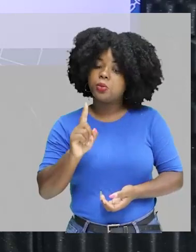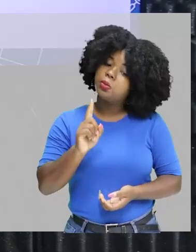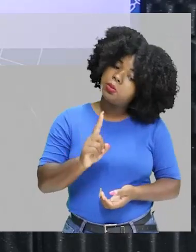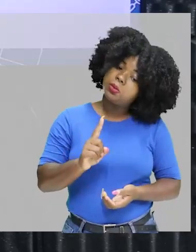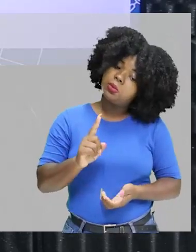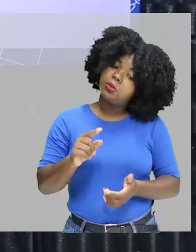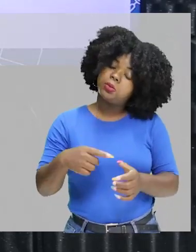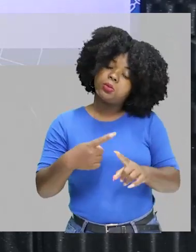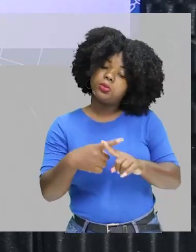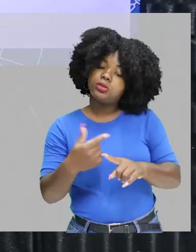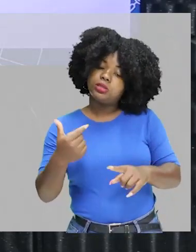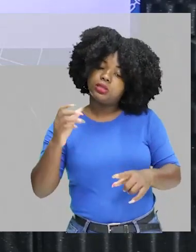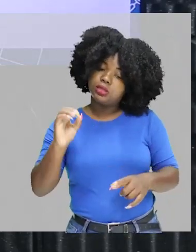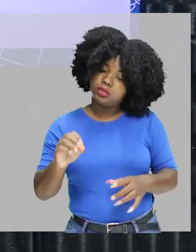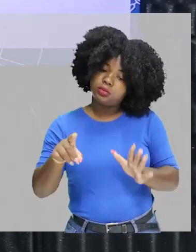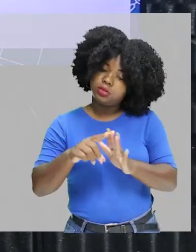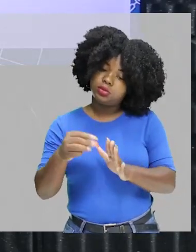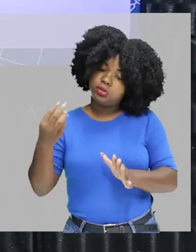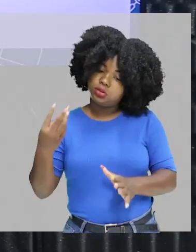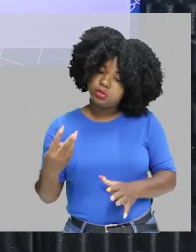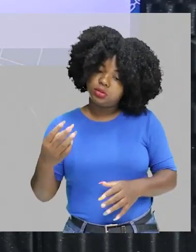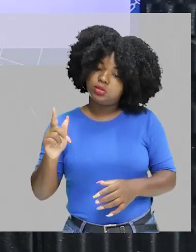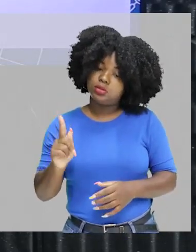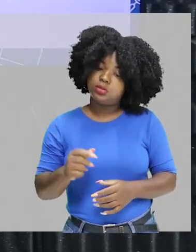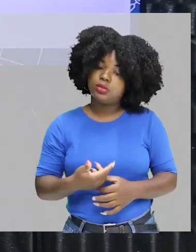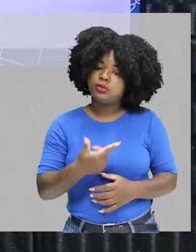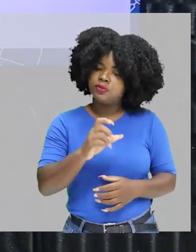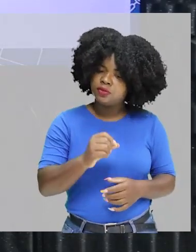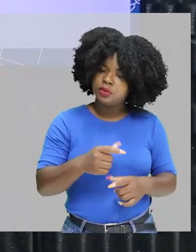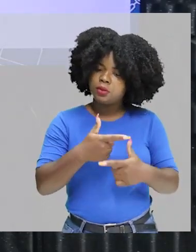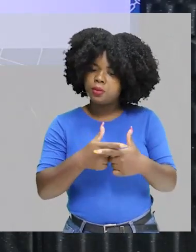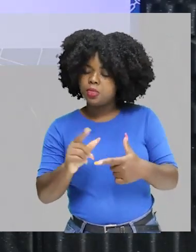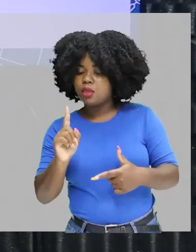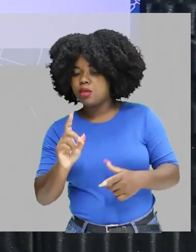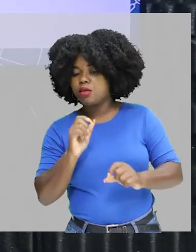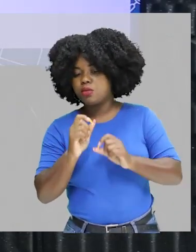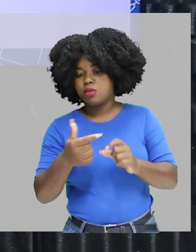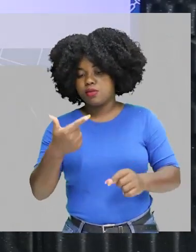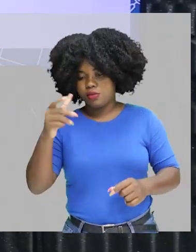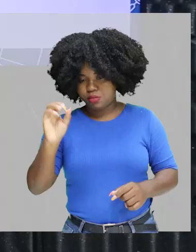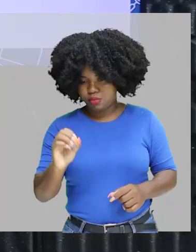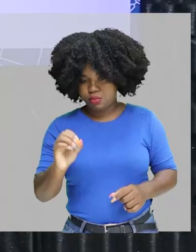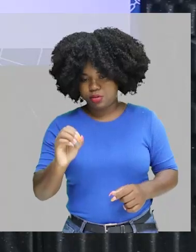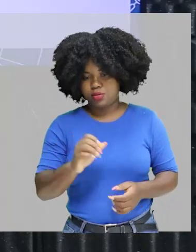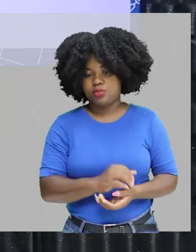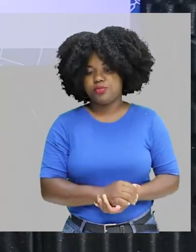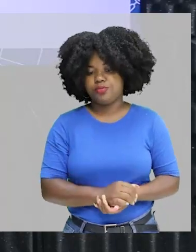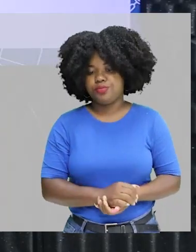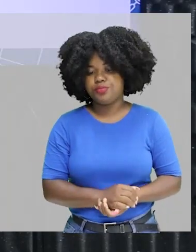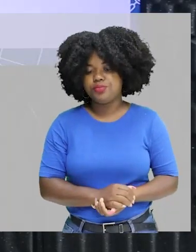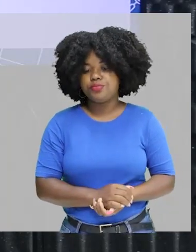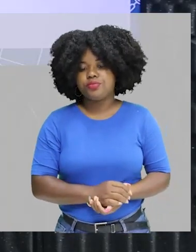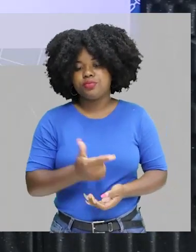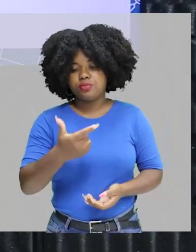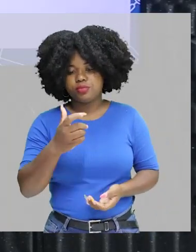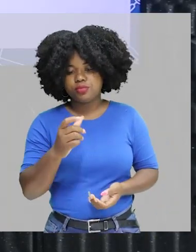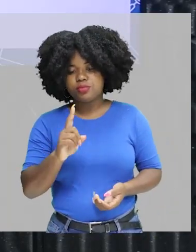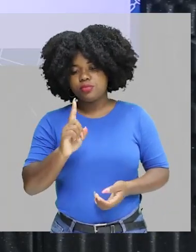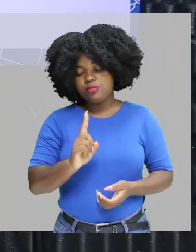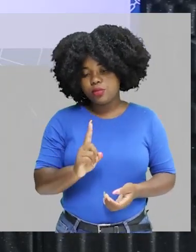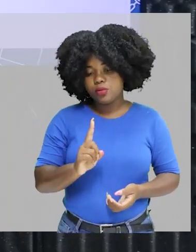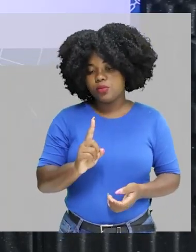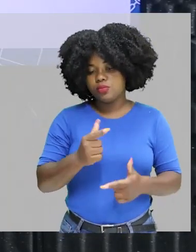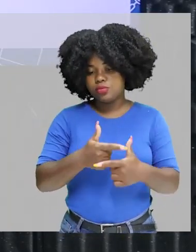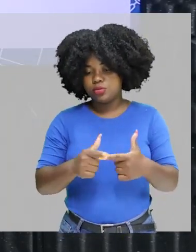10 a menos 3 gramas. Turminha, 20 dividido por 1 é 20, certo? Vai ficar 1